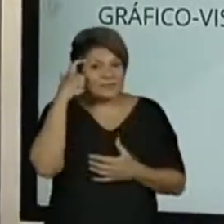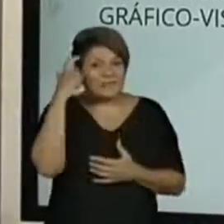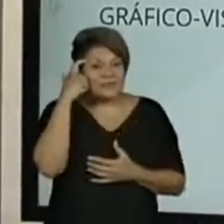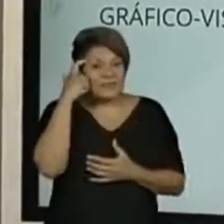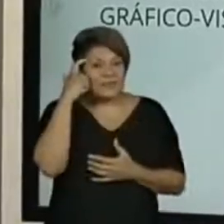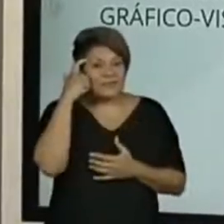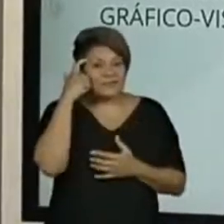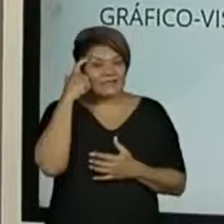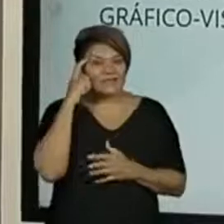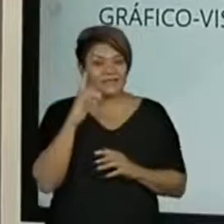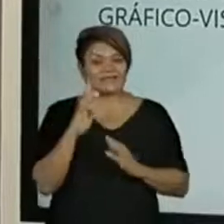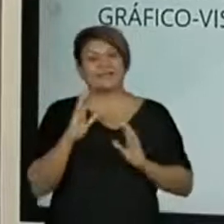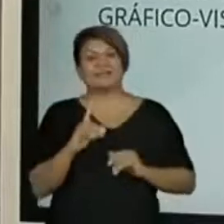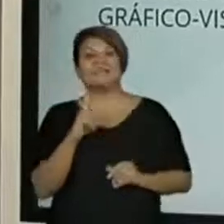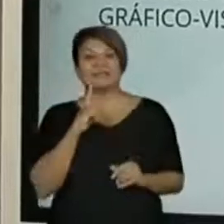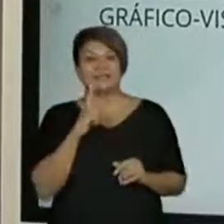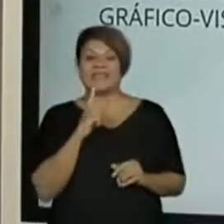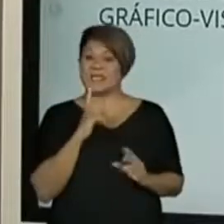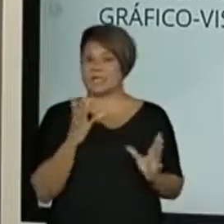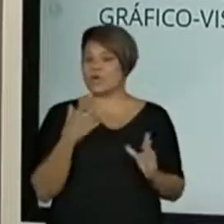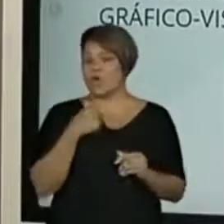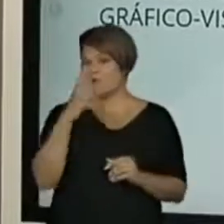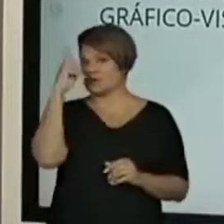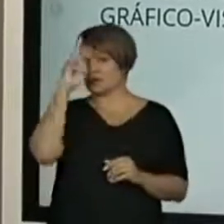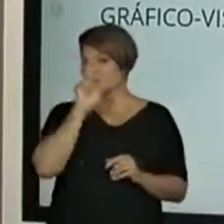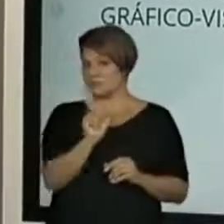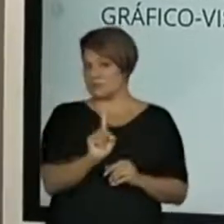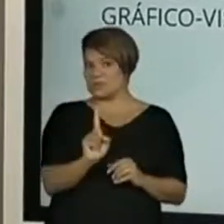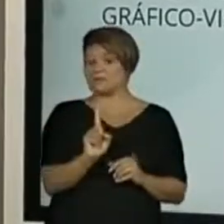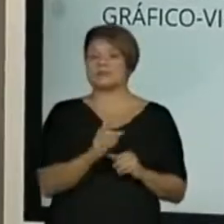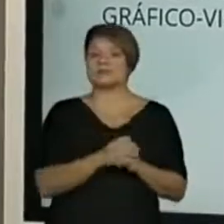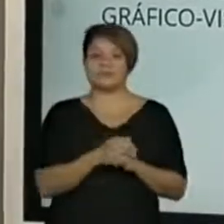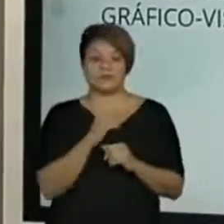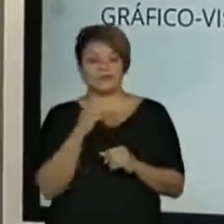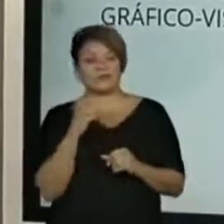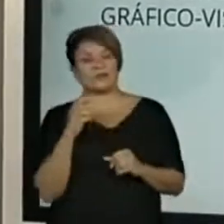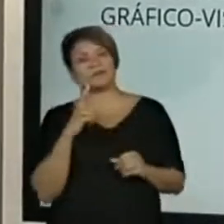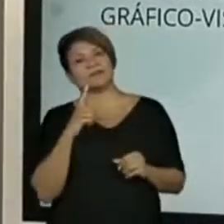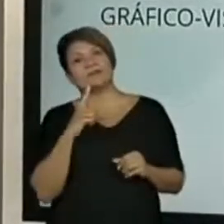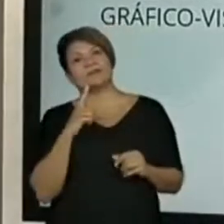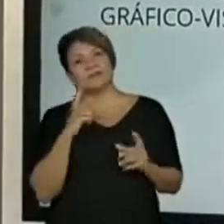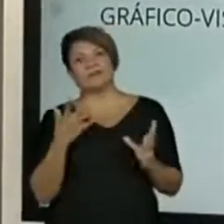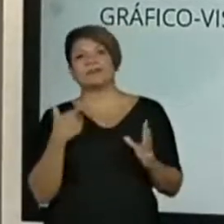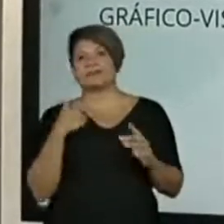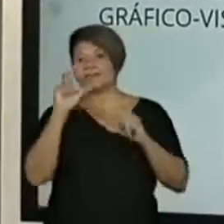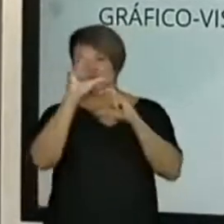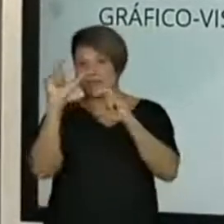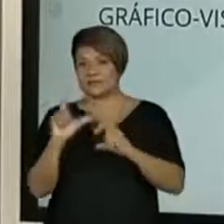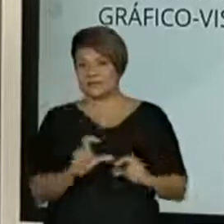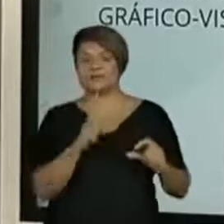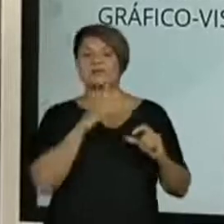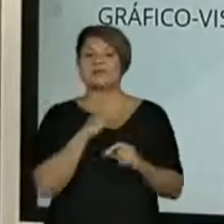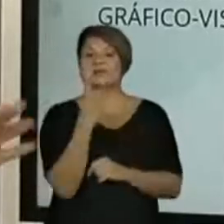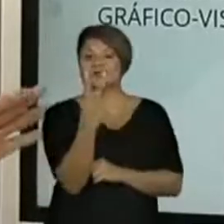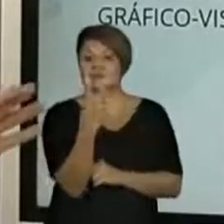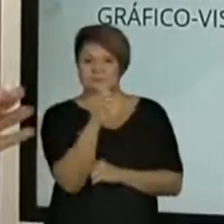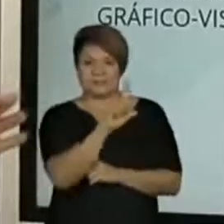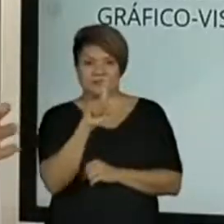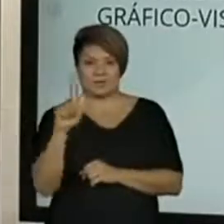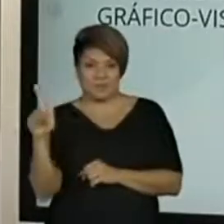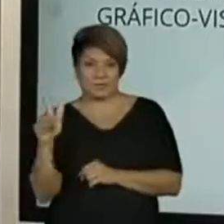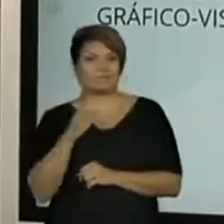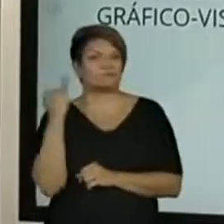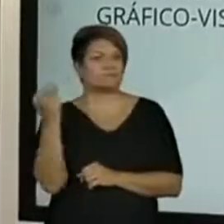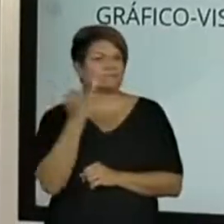os recursos, tudo o que eles usam. E lembrando que as histórias em quadrinhos, elas unem aí duas linguagens que são super